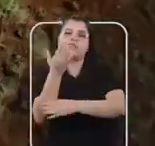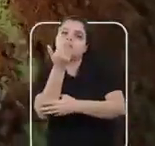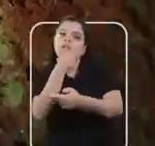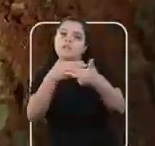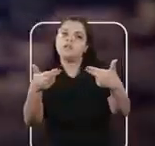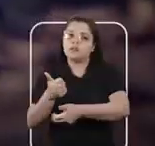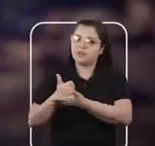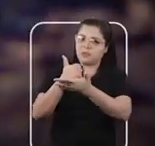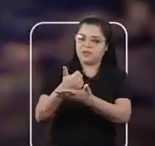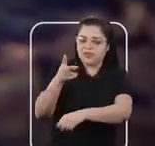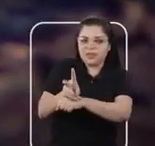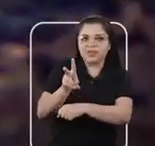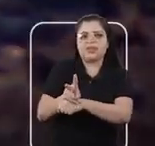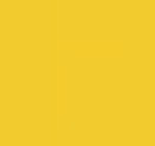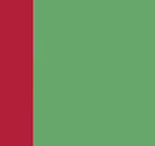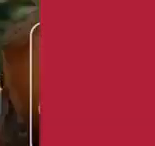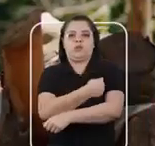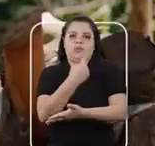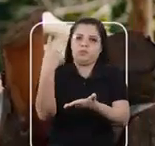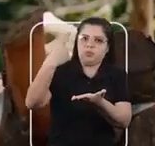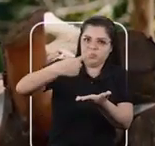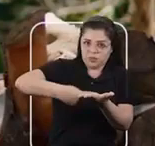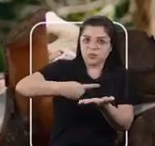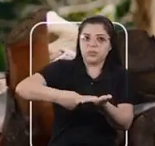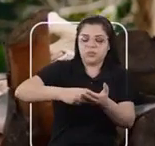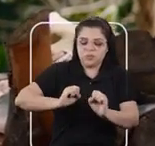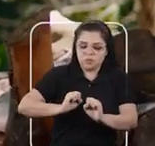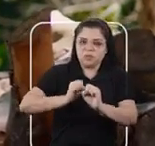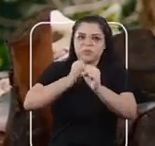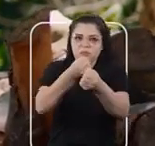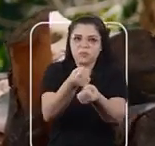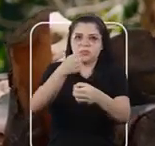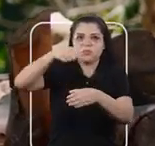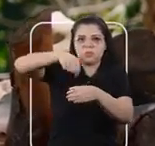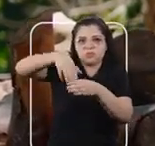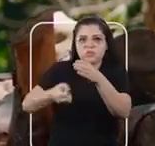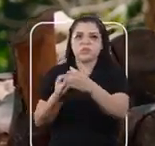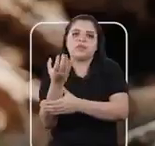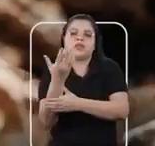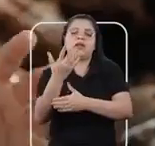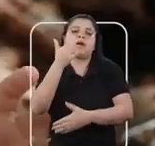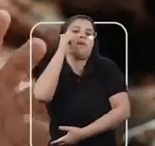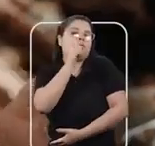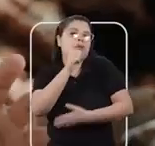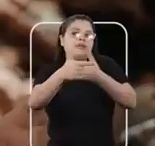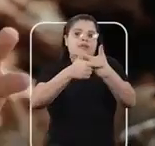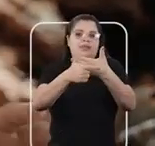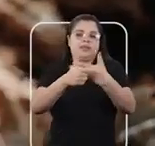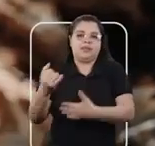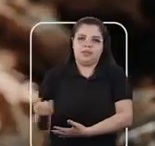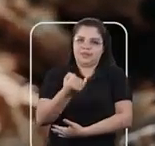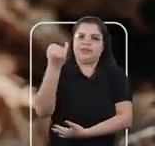apoiar e cuidar disso. No nosso compromisso de fortalecer a produção, a mulher vai ter um